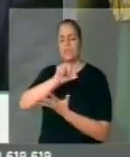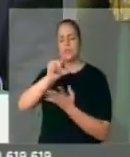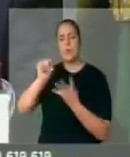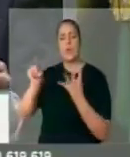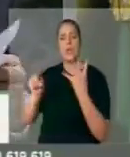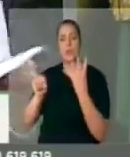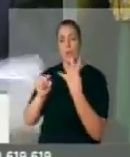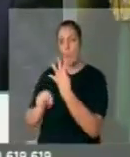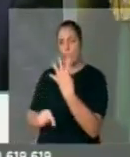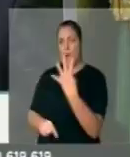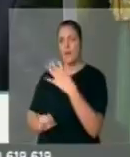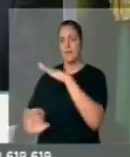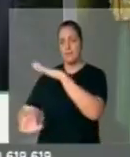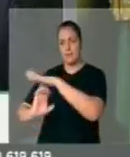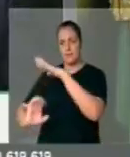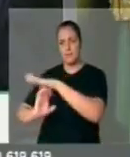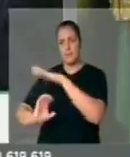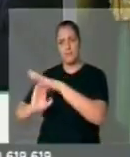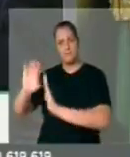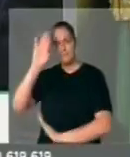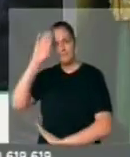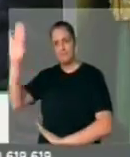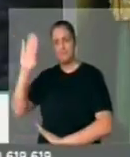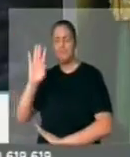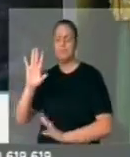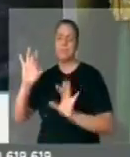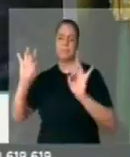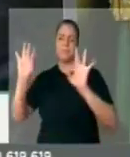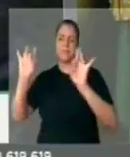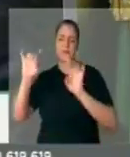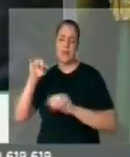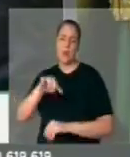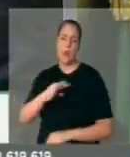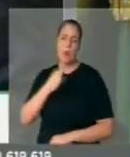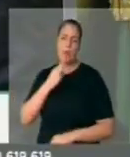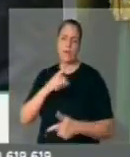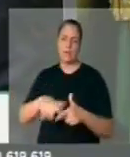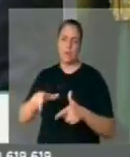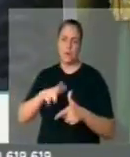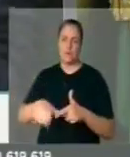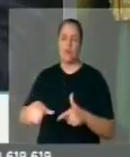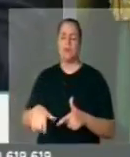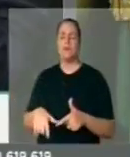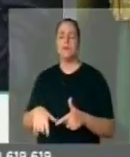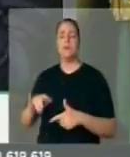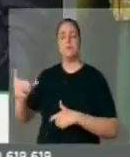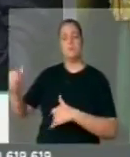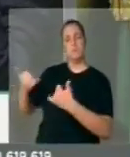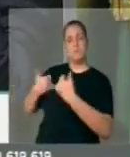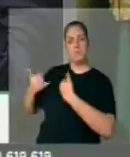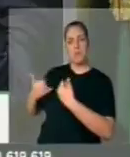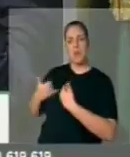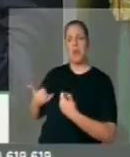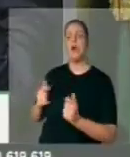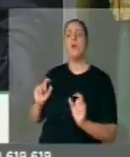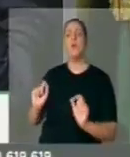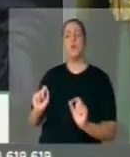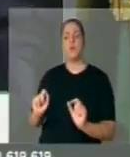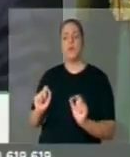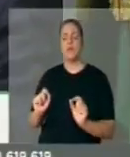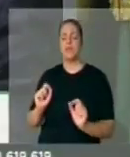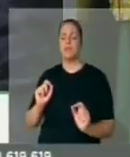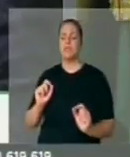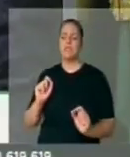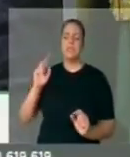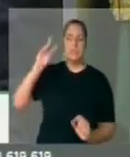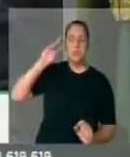especialistas em contenção e, pelo que eu estou sabendo, nos próximos dias, talvez